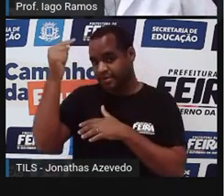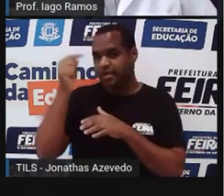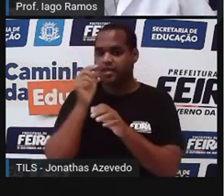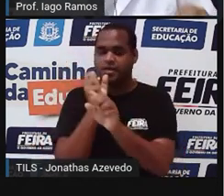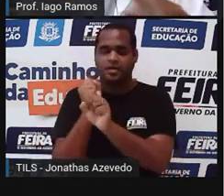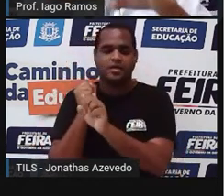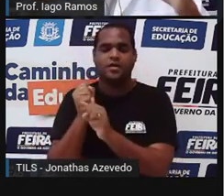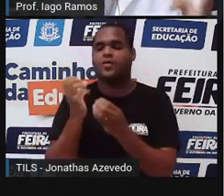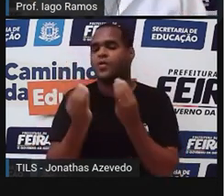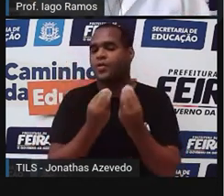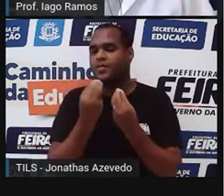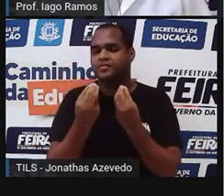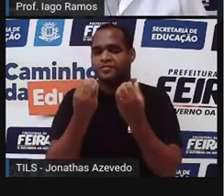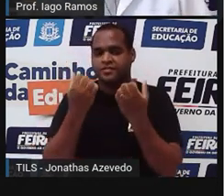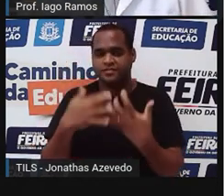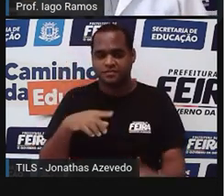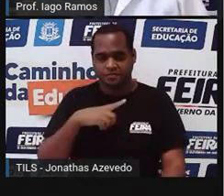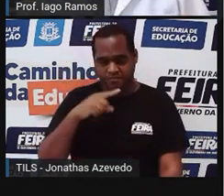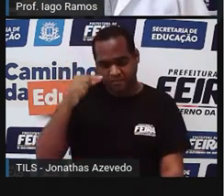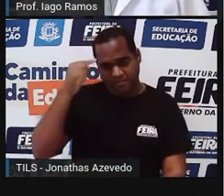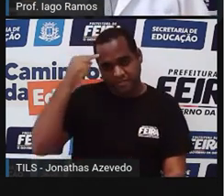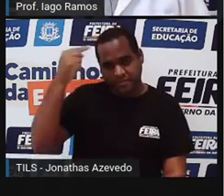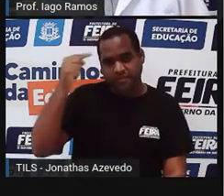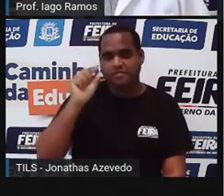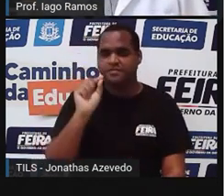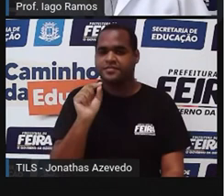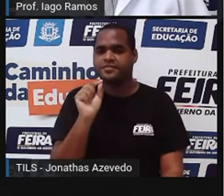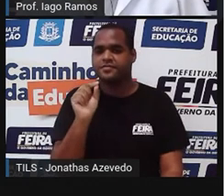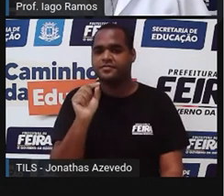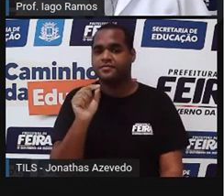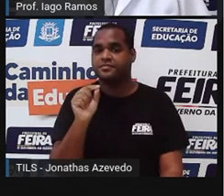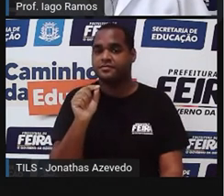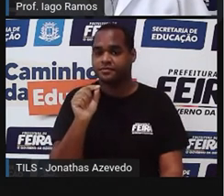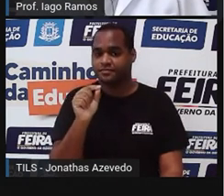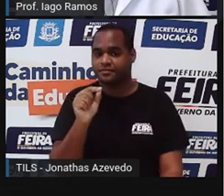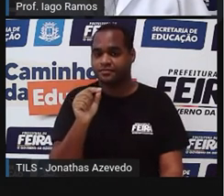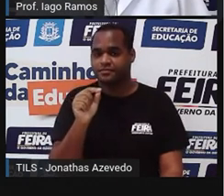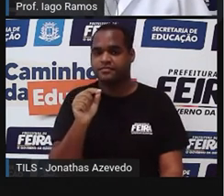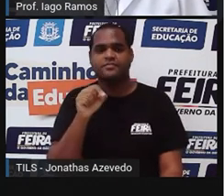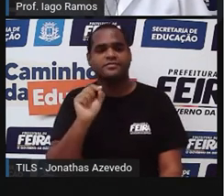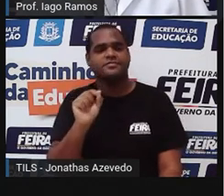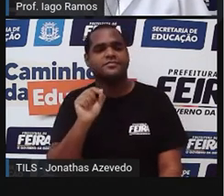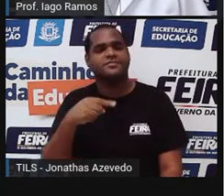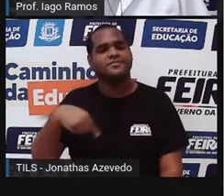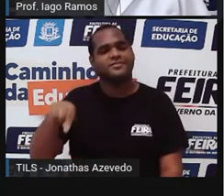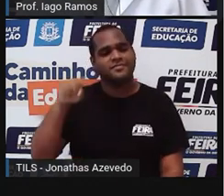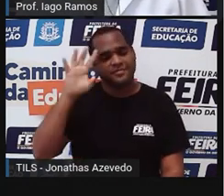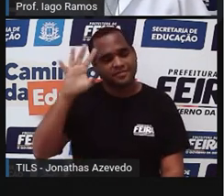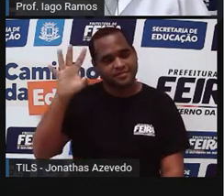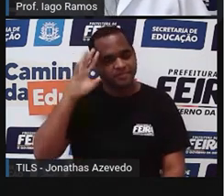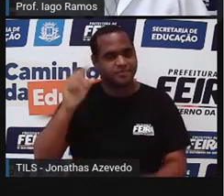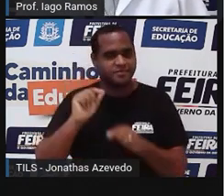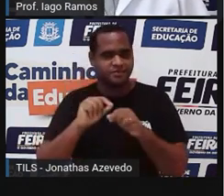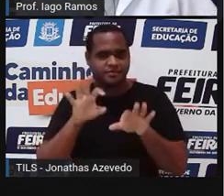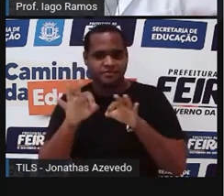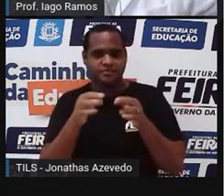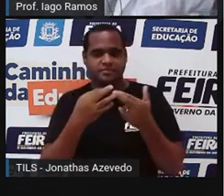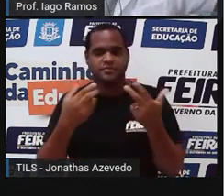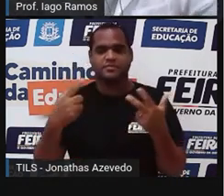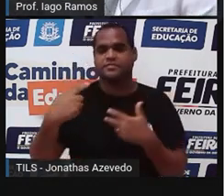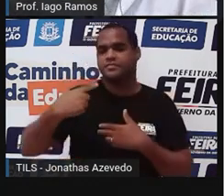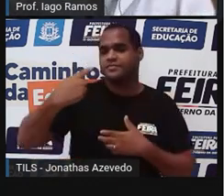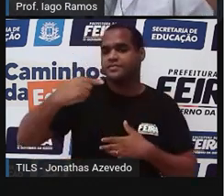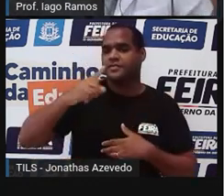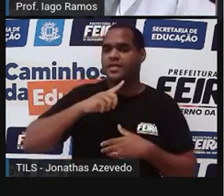pensar assim, ó, naquela mesma figura, só que eu vou pensar em calcular primeiro a área do